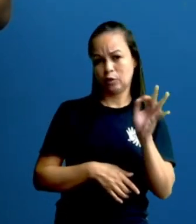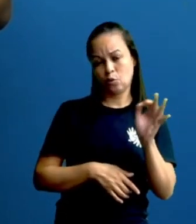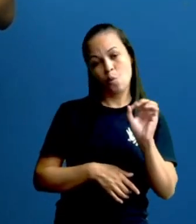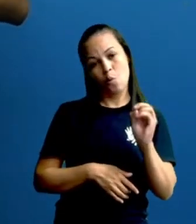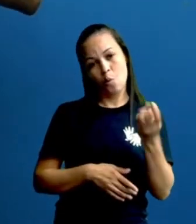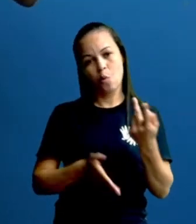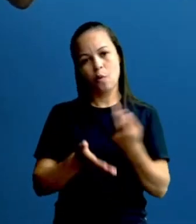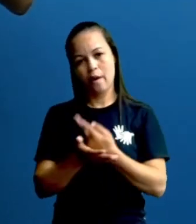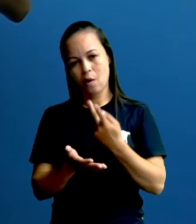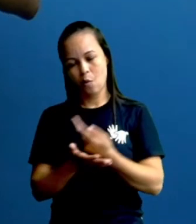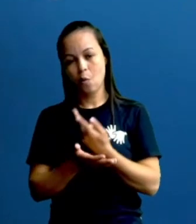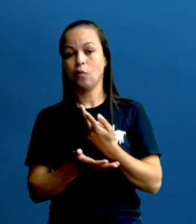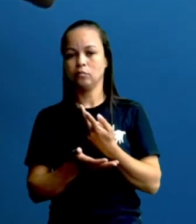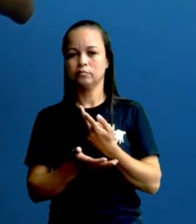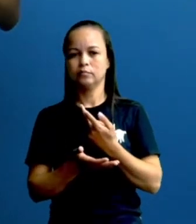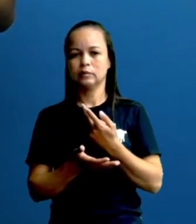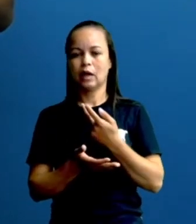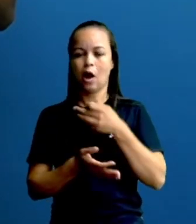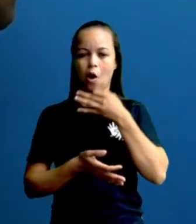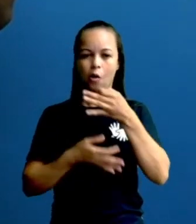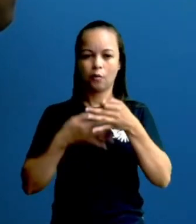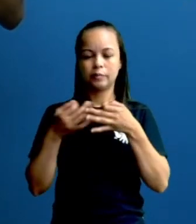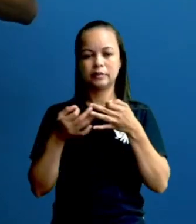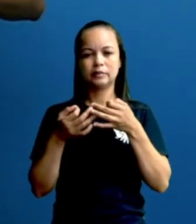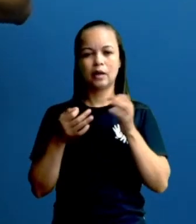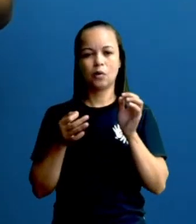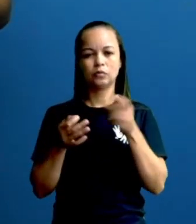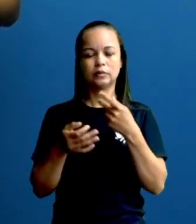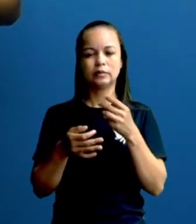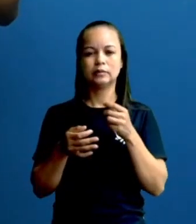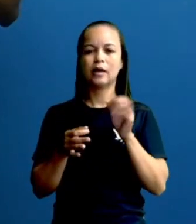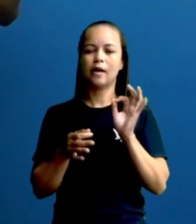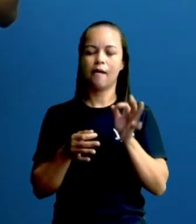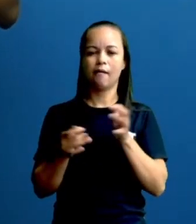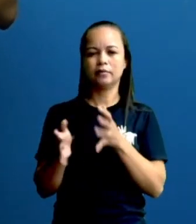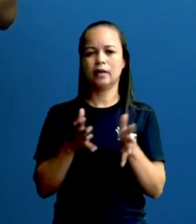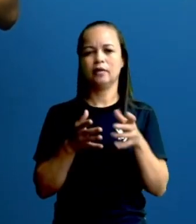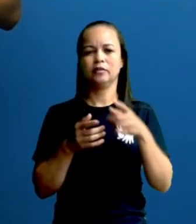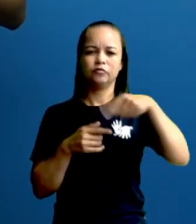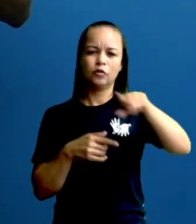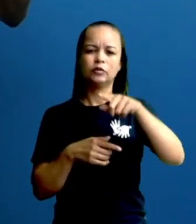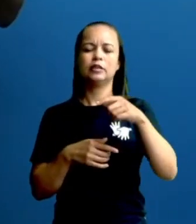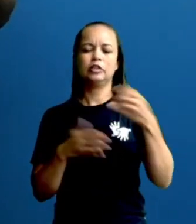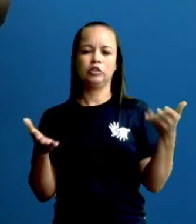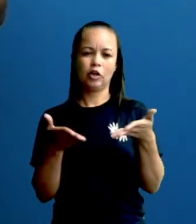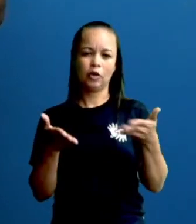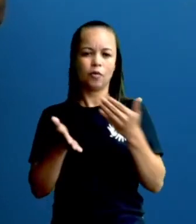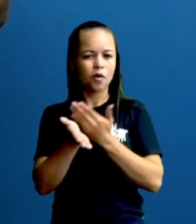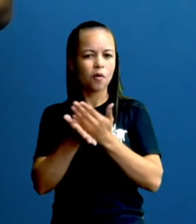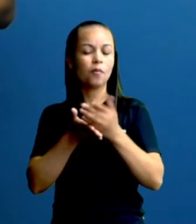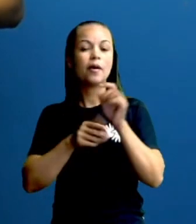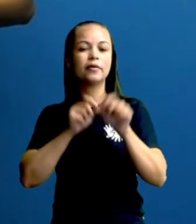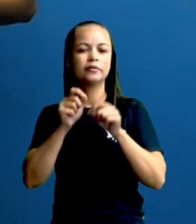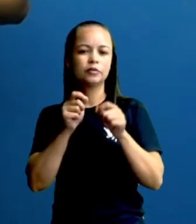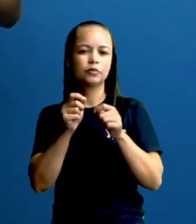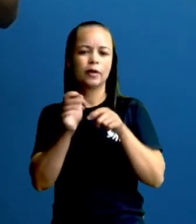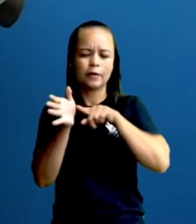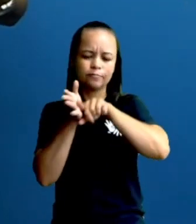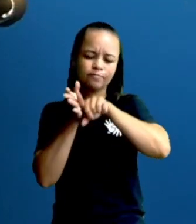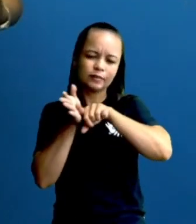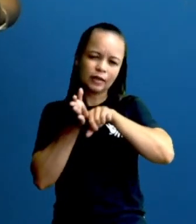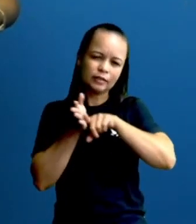opção certa, o importante é que a partir de agora você já comece a analisar as suas tirinhas, as suas historinhas em quadrinhos,